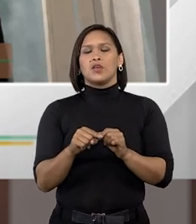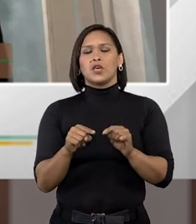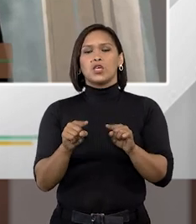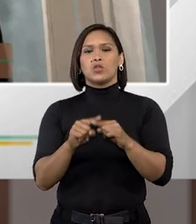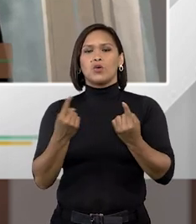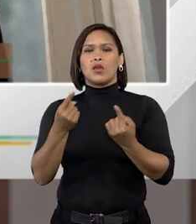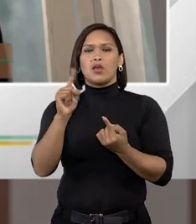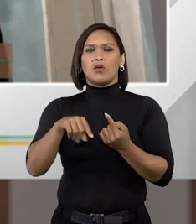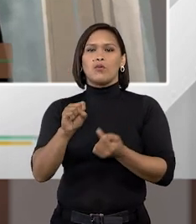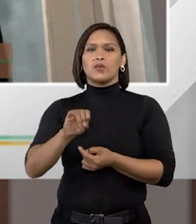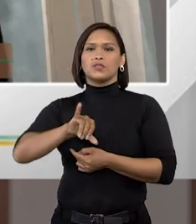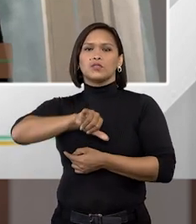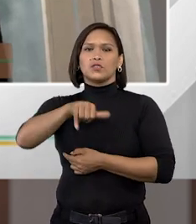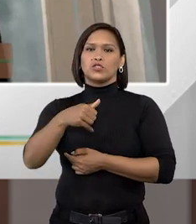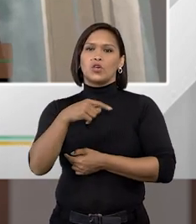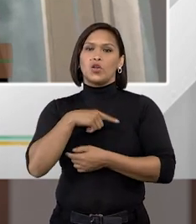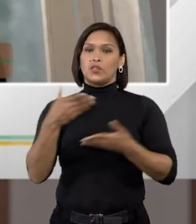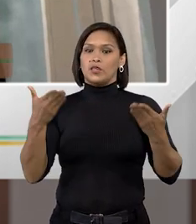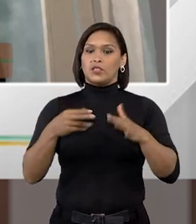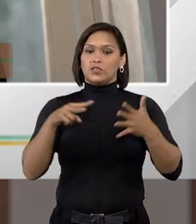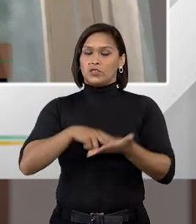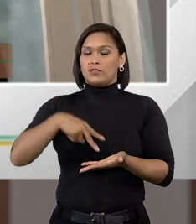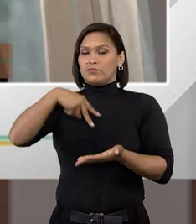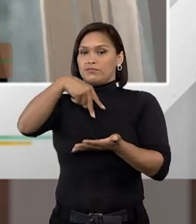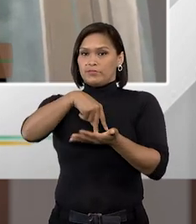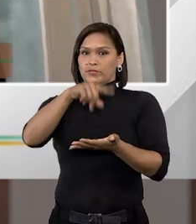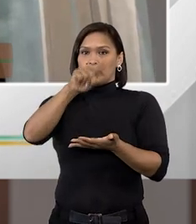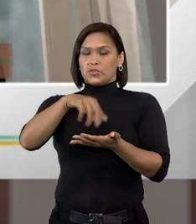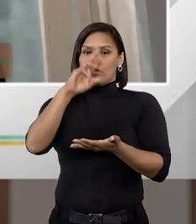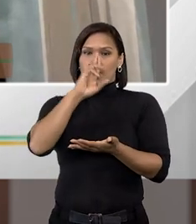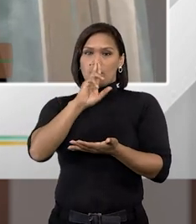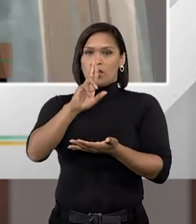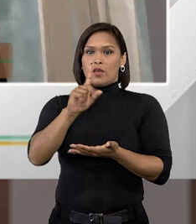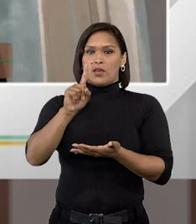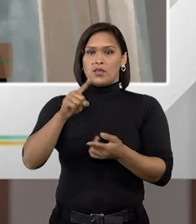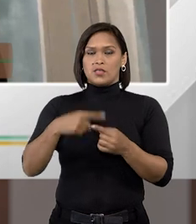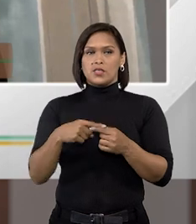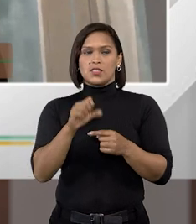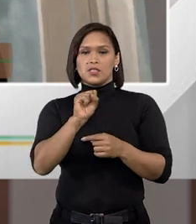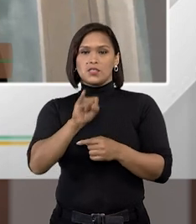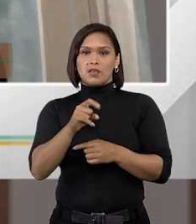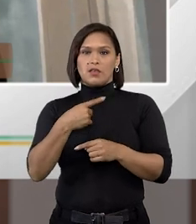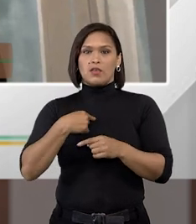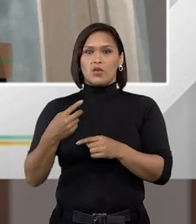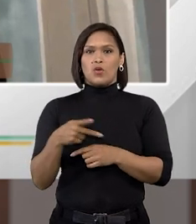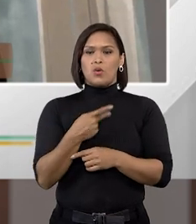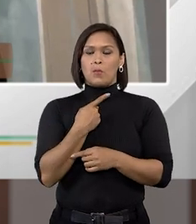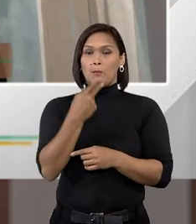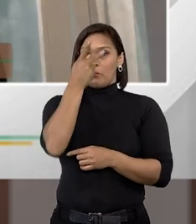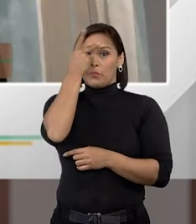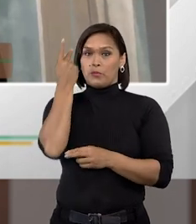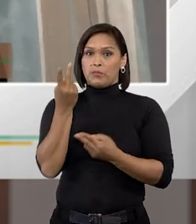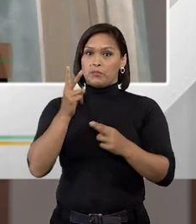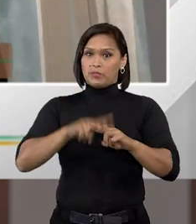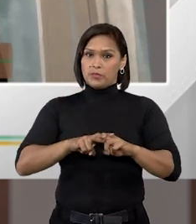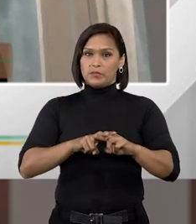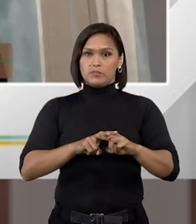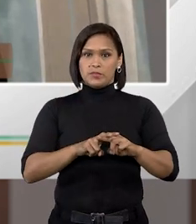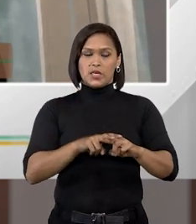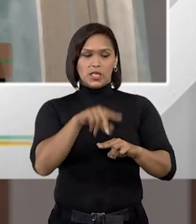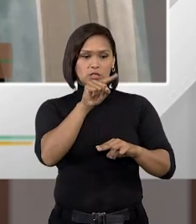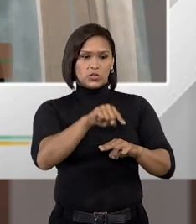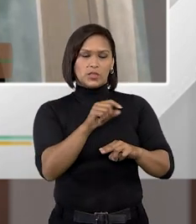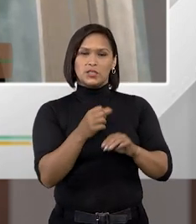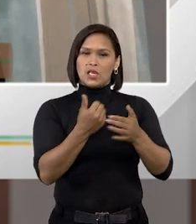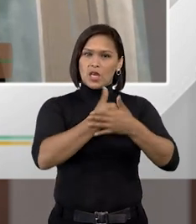o STJ ele já se posicionou a respeito se o nosso querido preso preso condenado